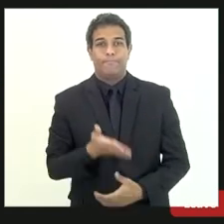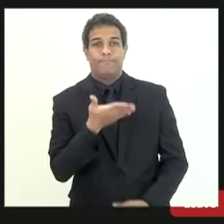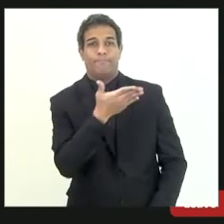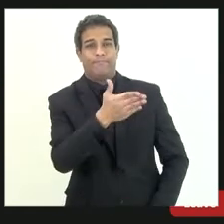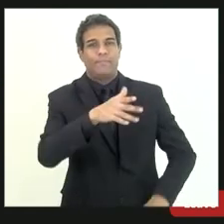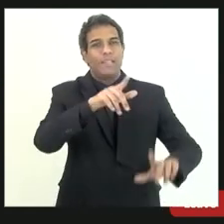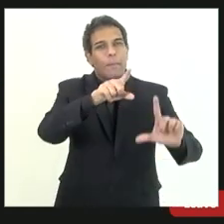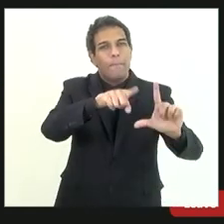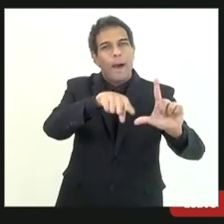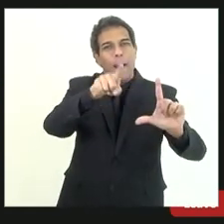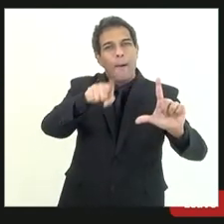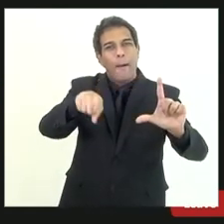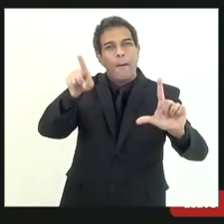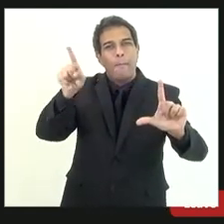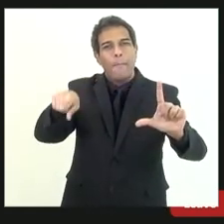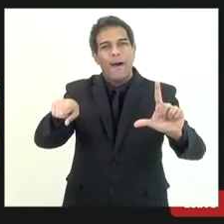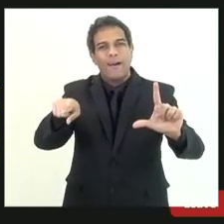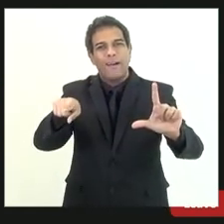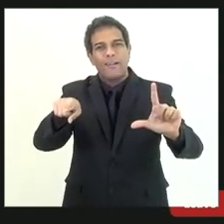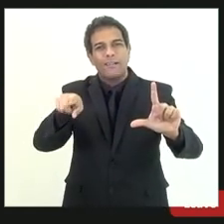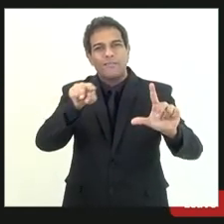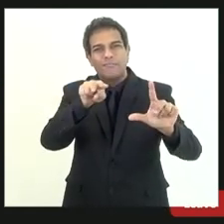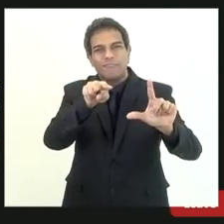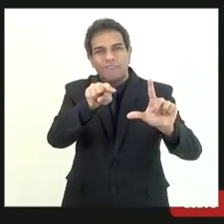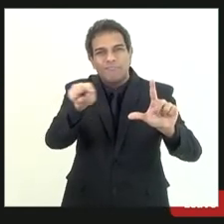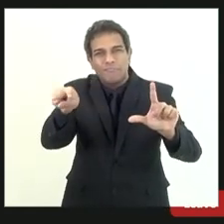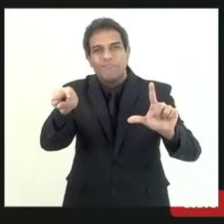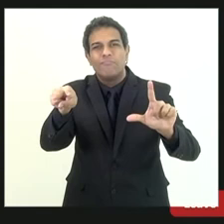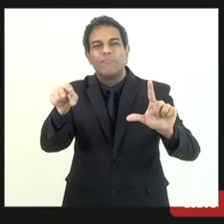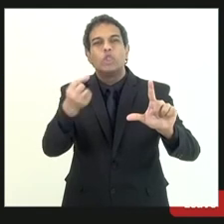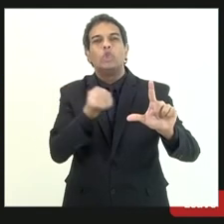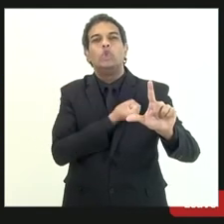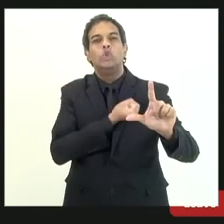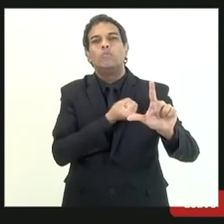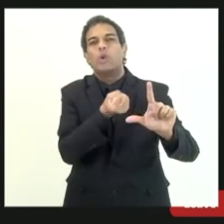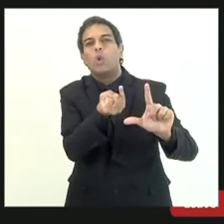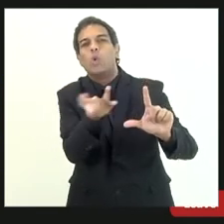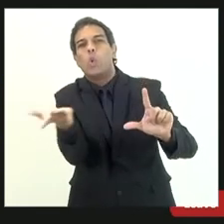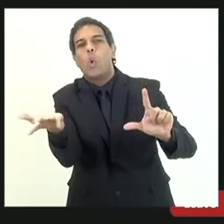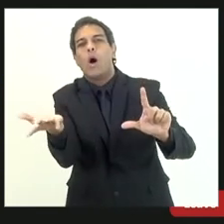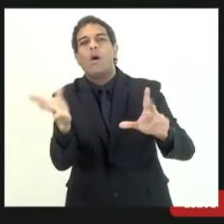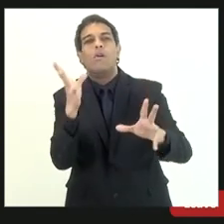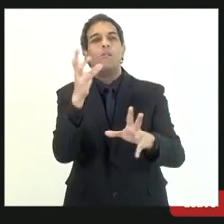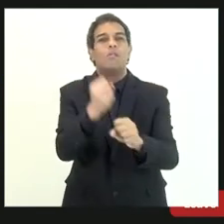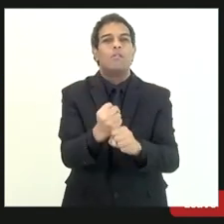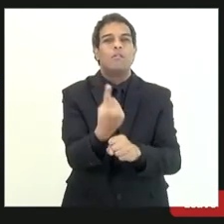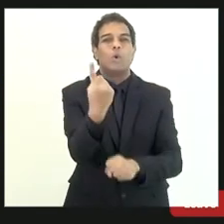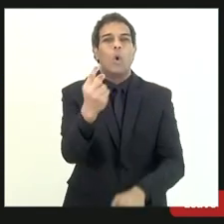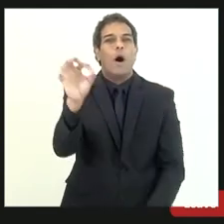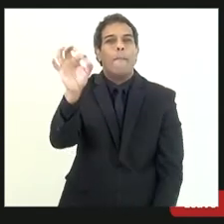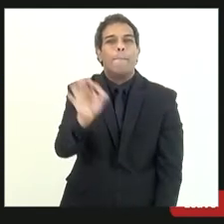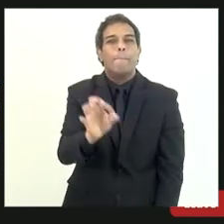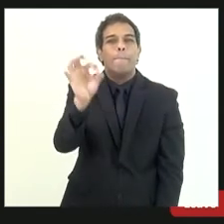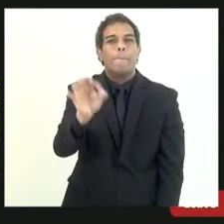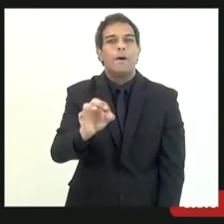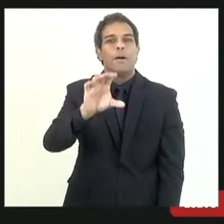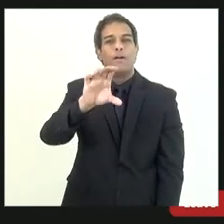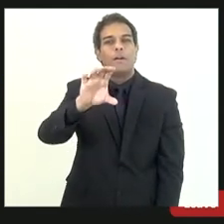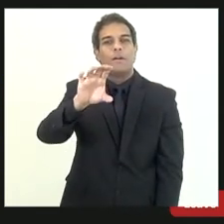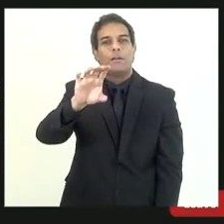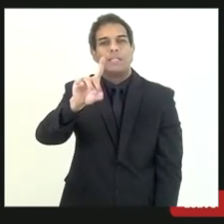números nós percebemos que apenas 1% das CDAs estão